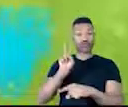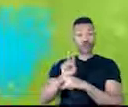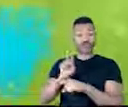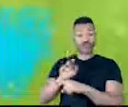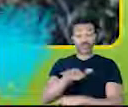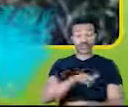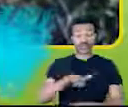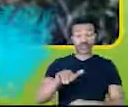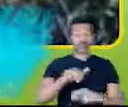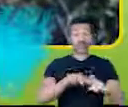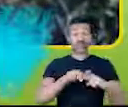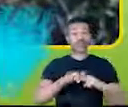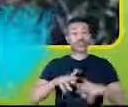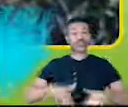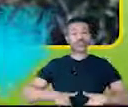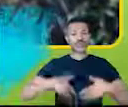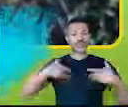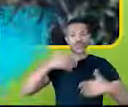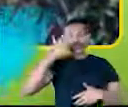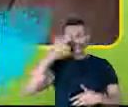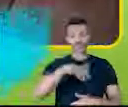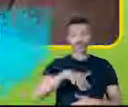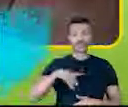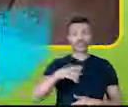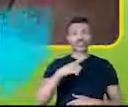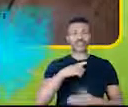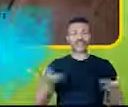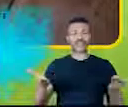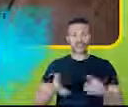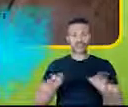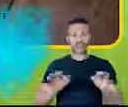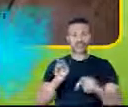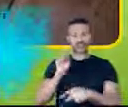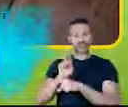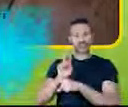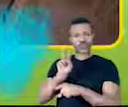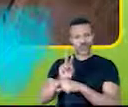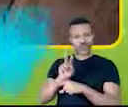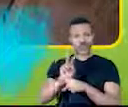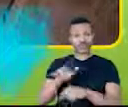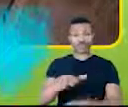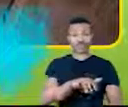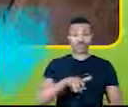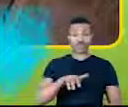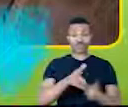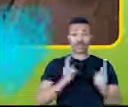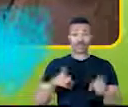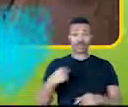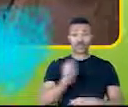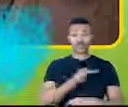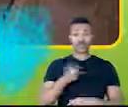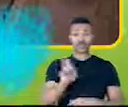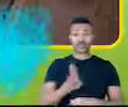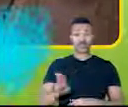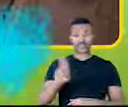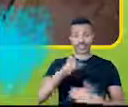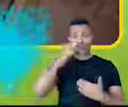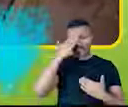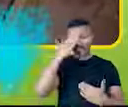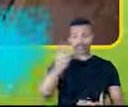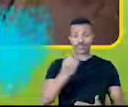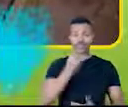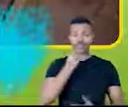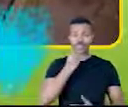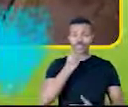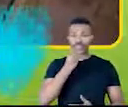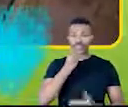ao orgulho que os produtores têm hoje de produzir e preservar na mesma área que nós utilizamos. Muito obrigado pela oportunidade. Foi